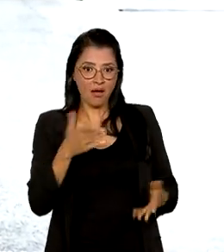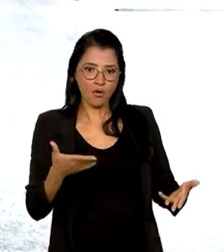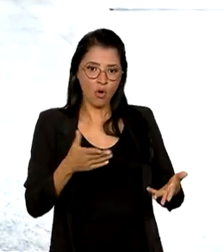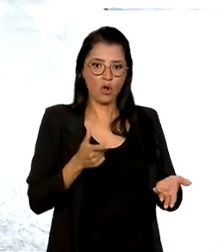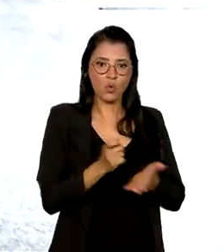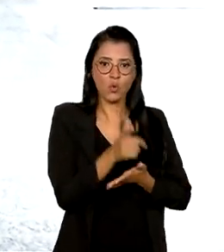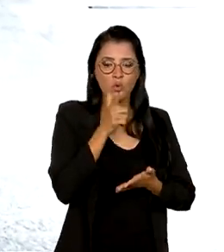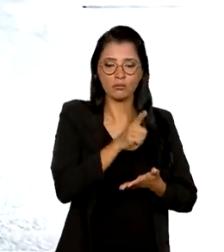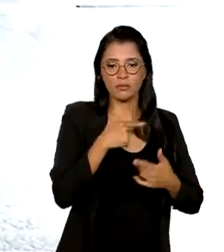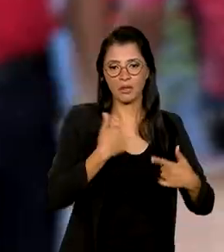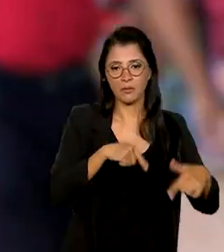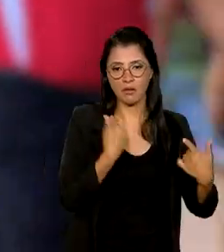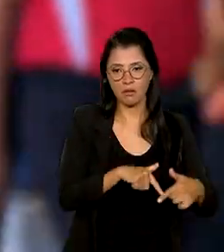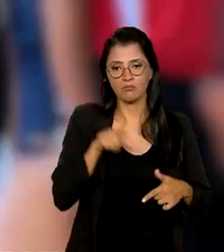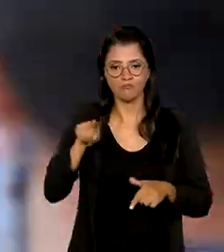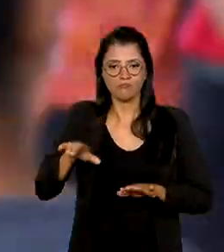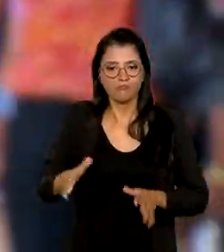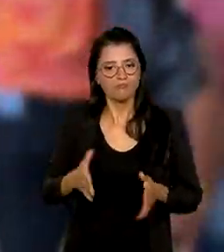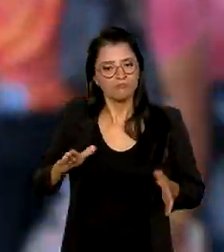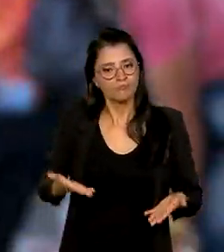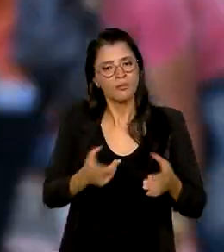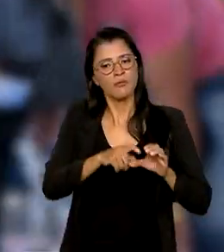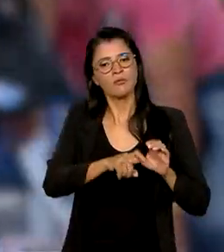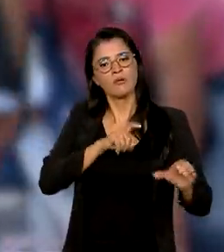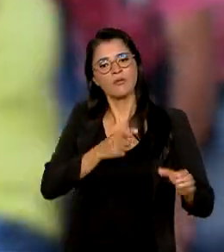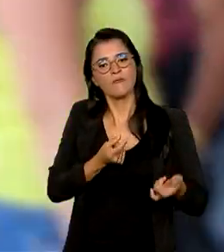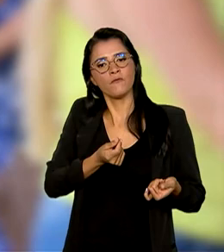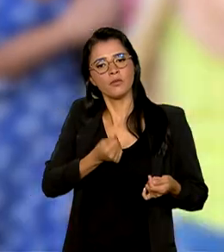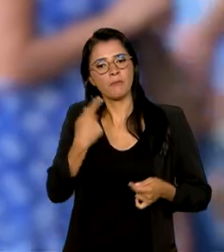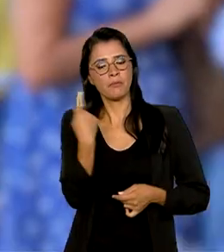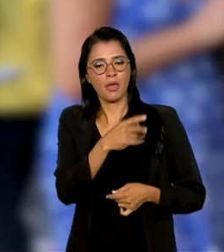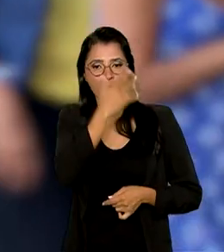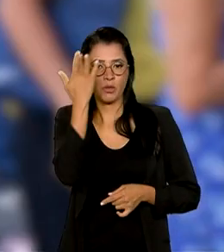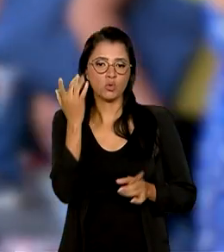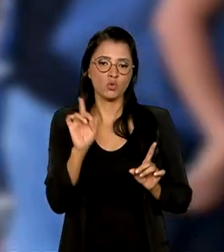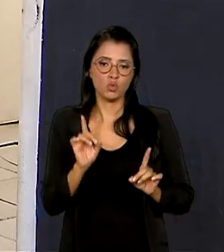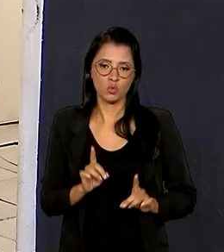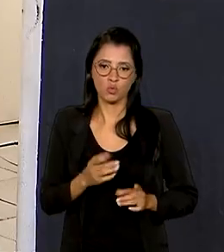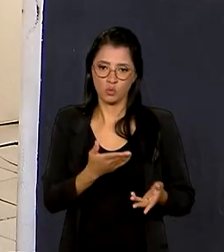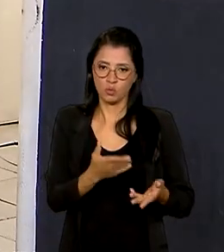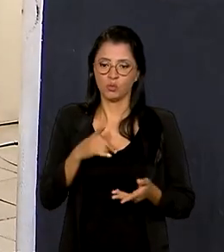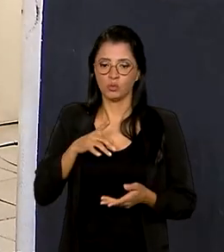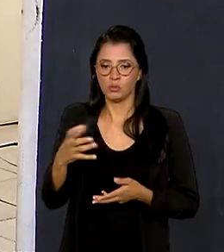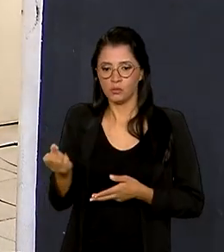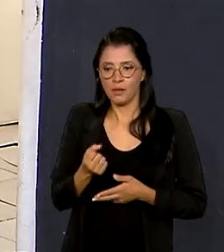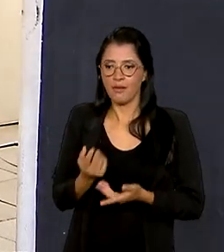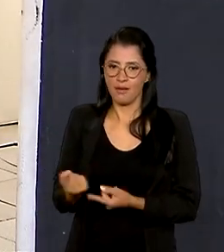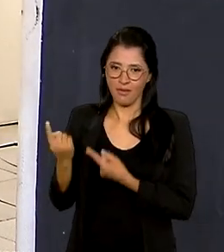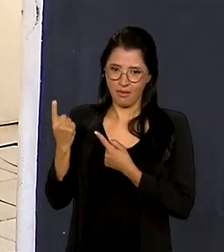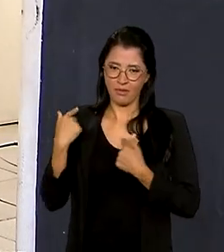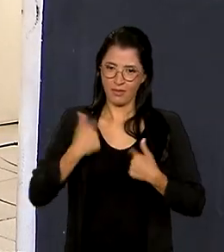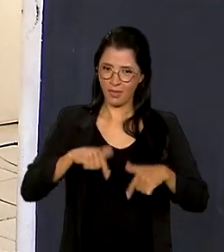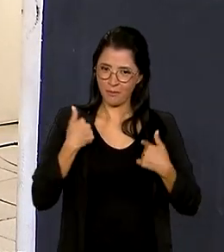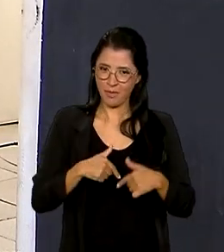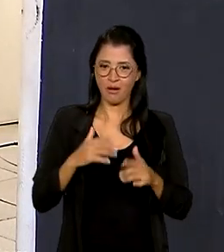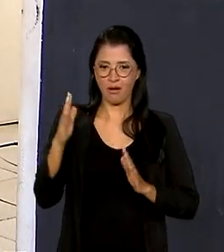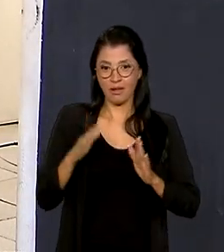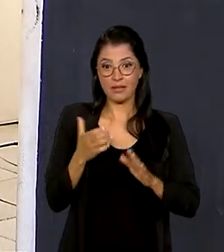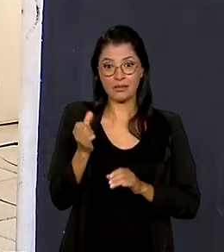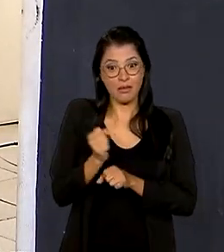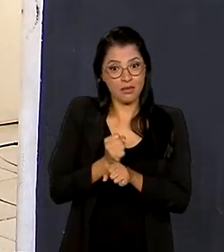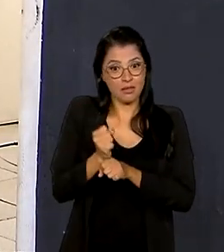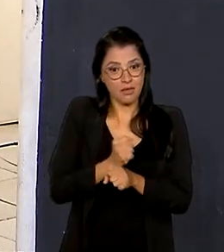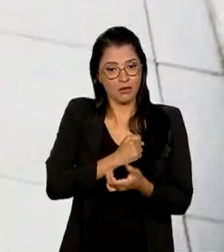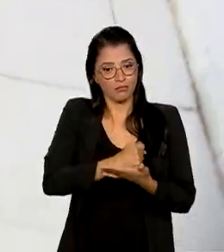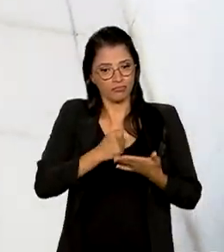benefício que incentiva a independência financeira dos beneficiários. Annalise trabalha há 10 anos de